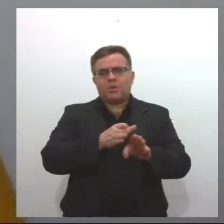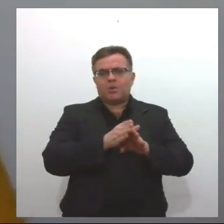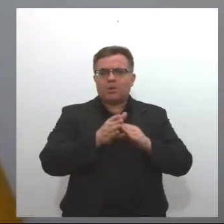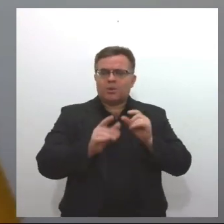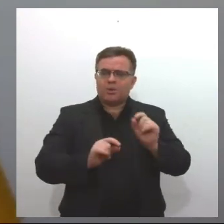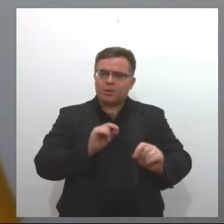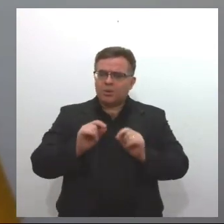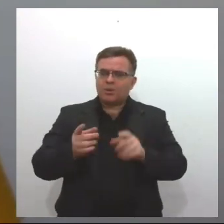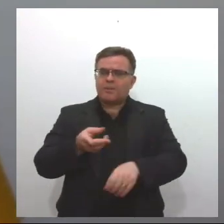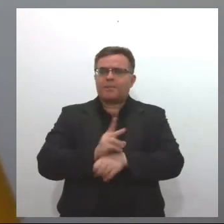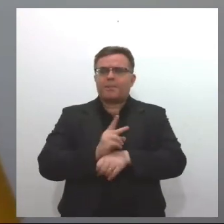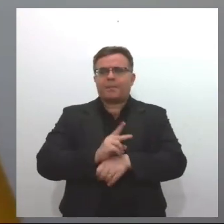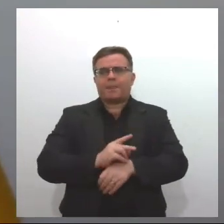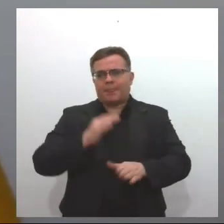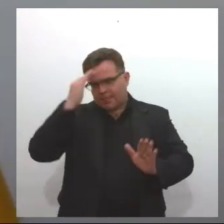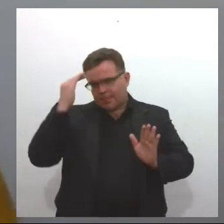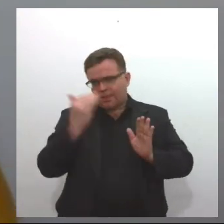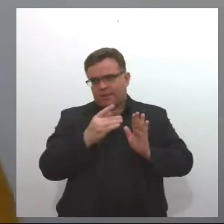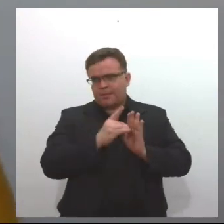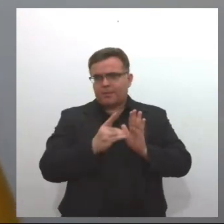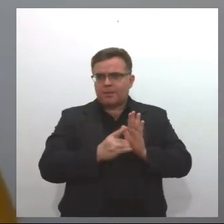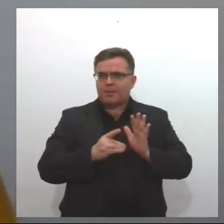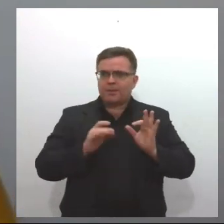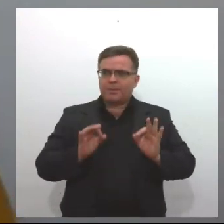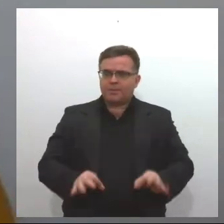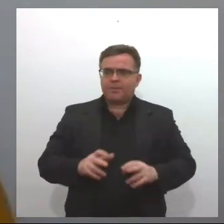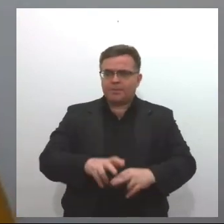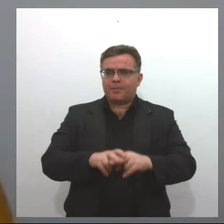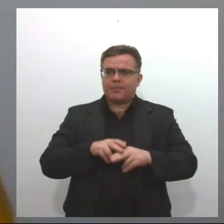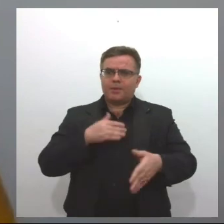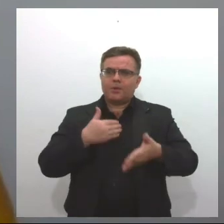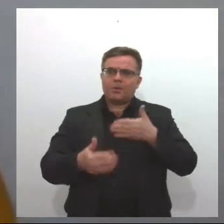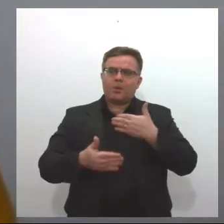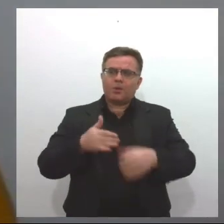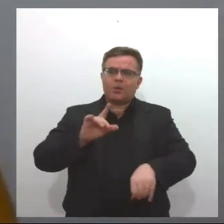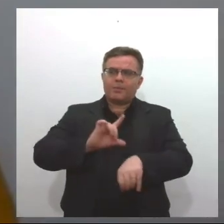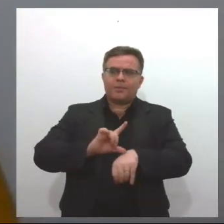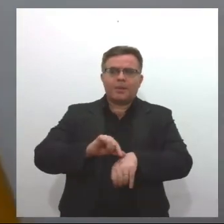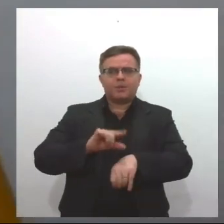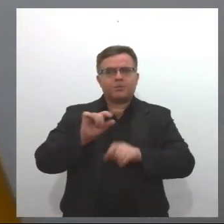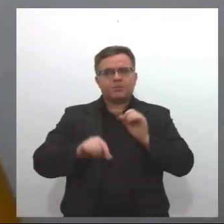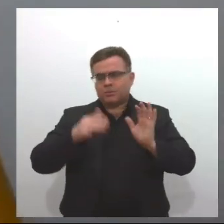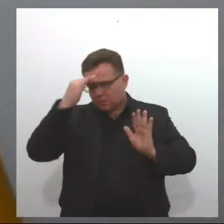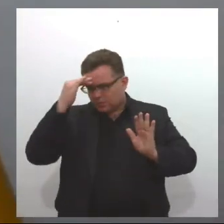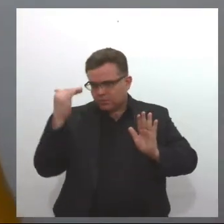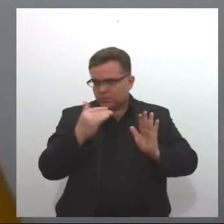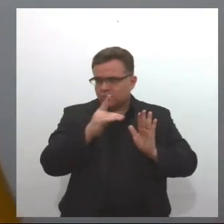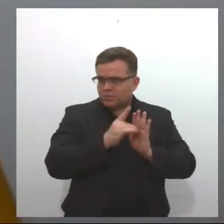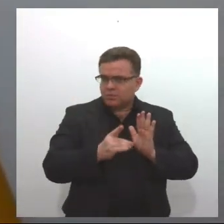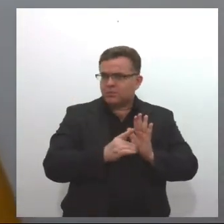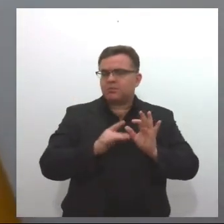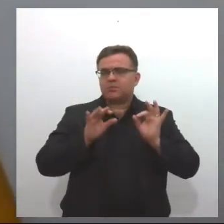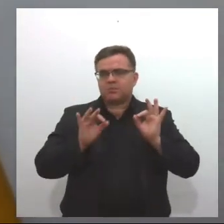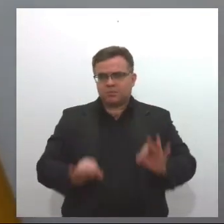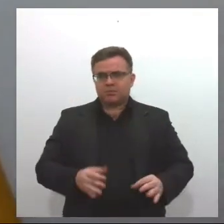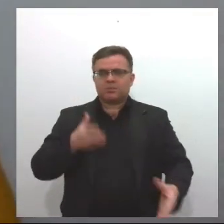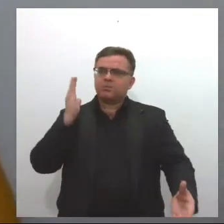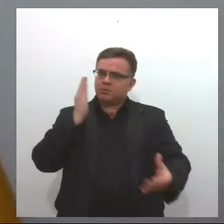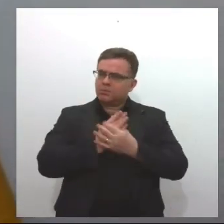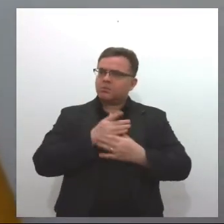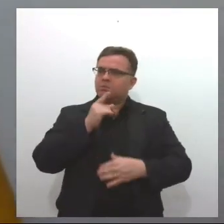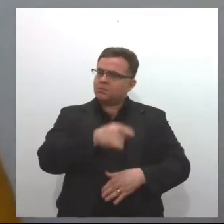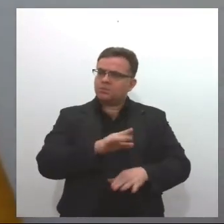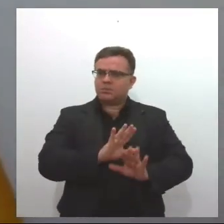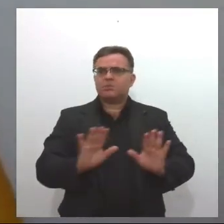fiscalização do cumprimento do decreto. Então, em qualquer situação que houver o descumprimento do decreto, podem ser acionados os órgãos de controle da